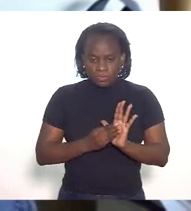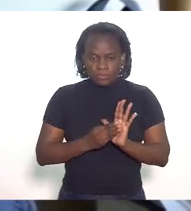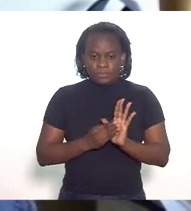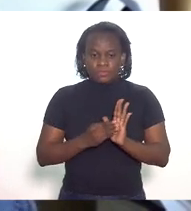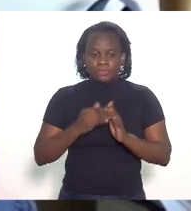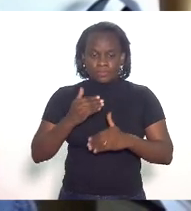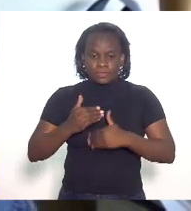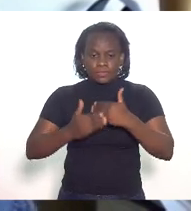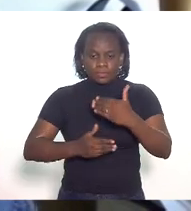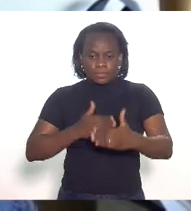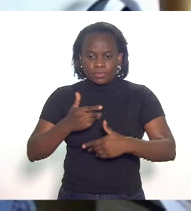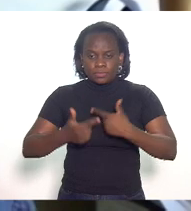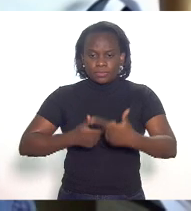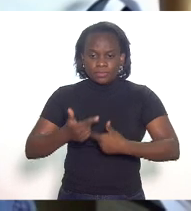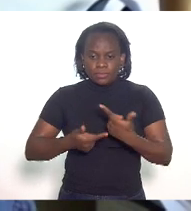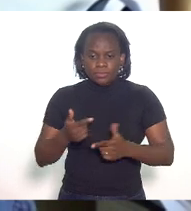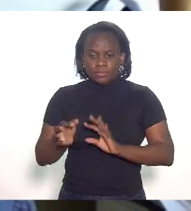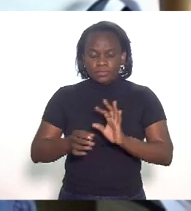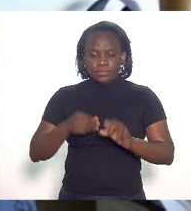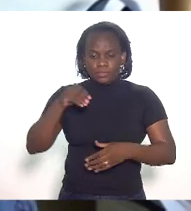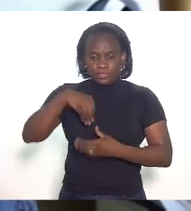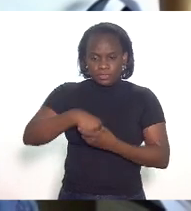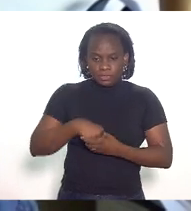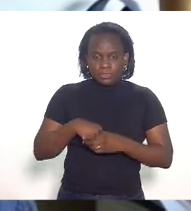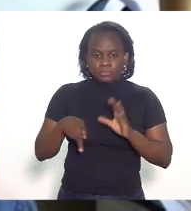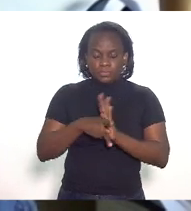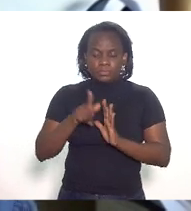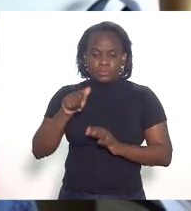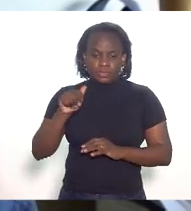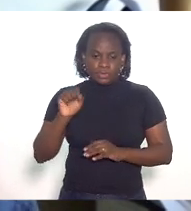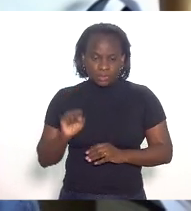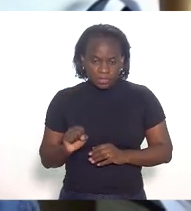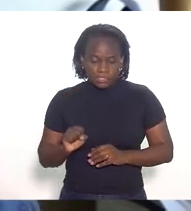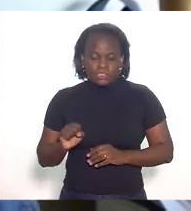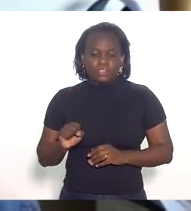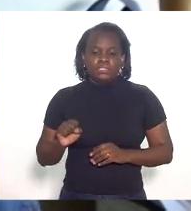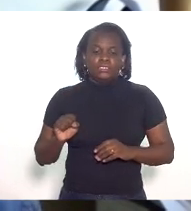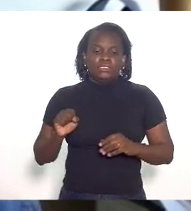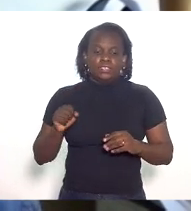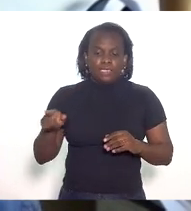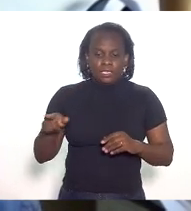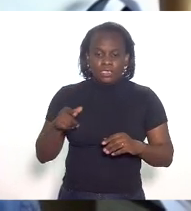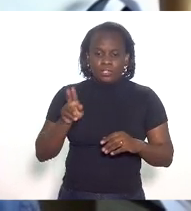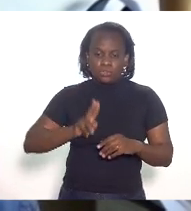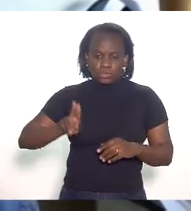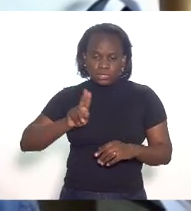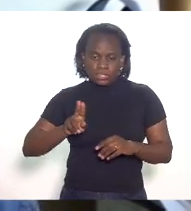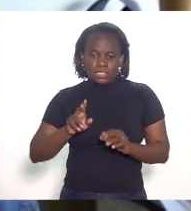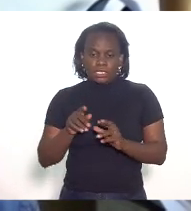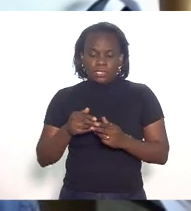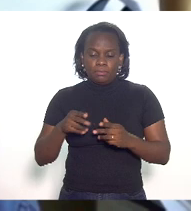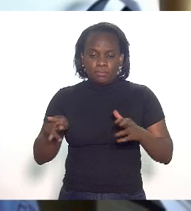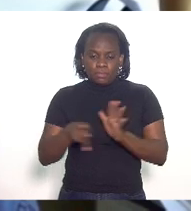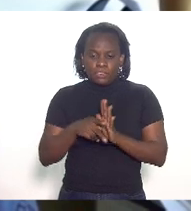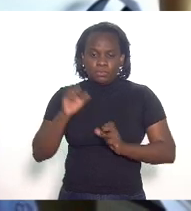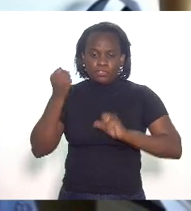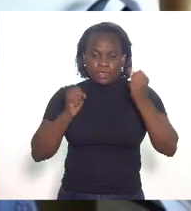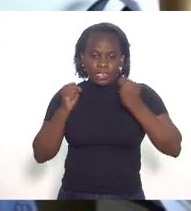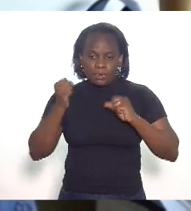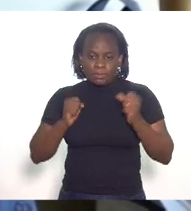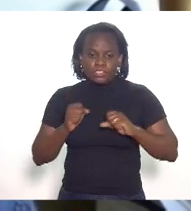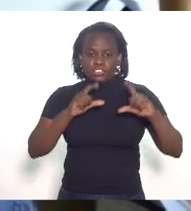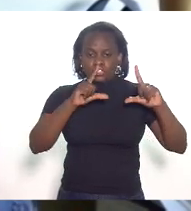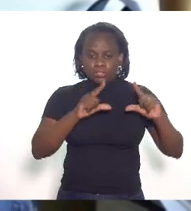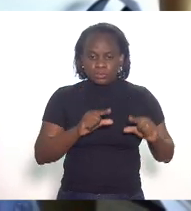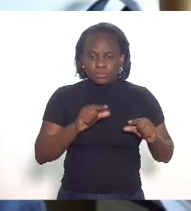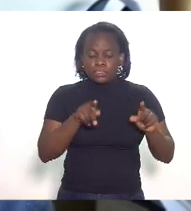sucessivas operações internas com gás natural a ser consumido em processo de industrialização e usina